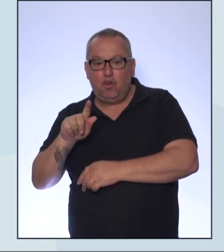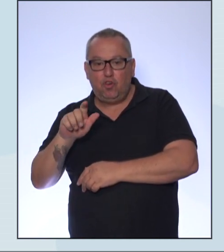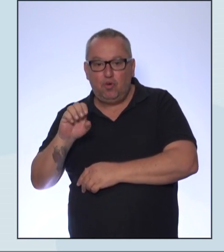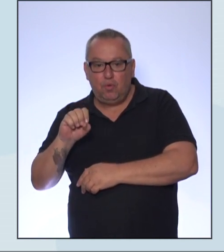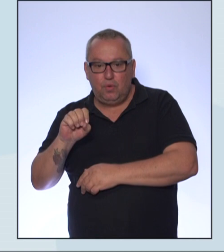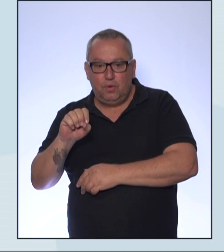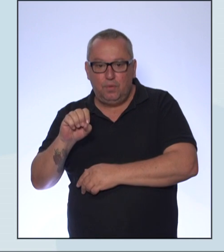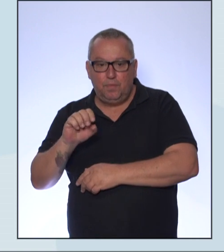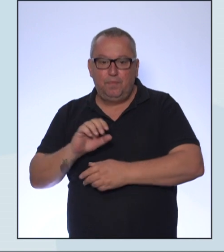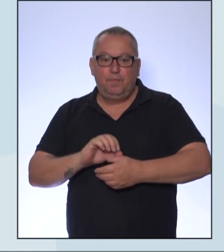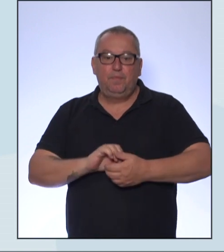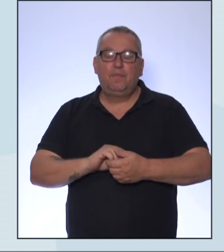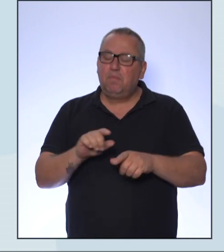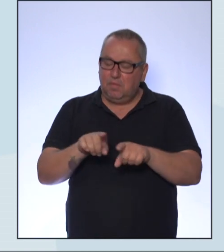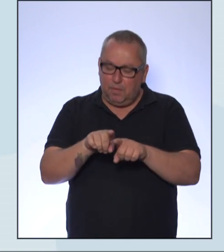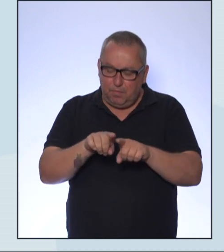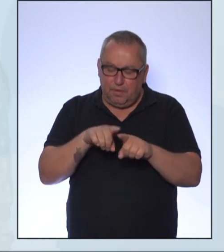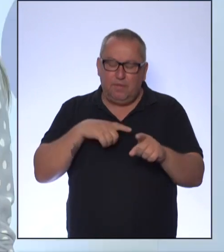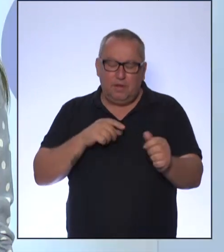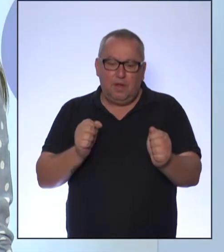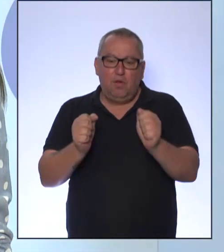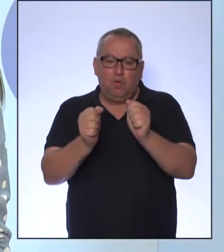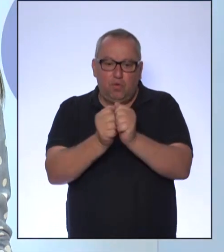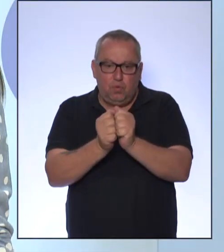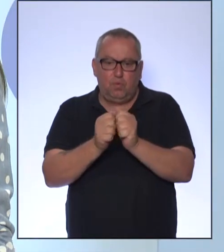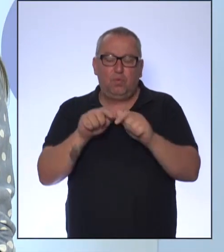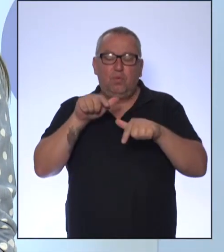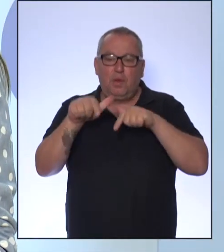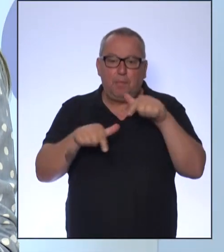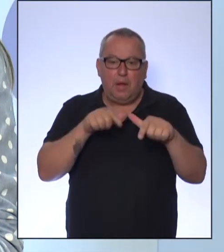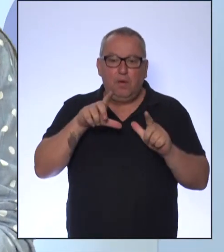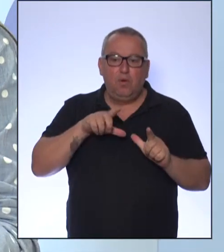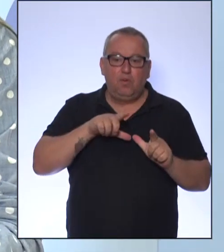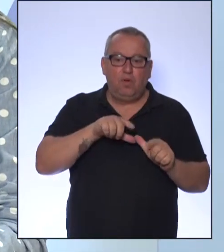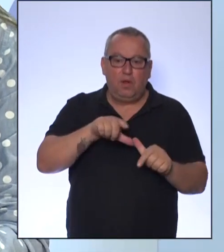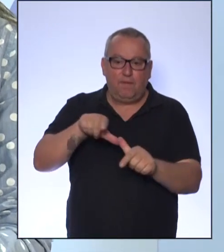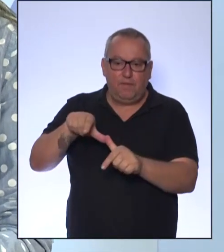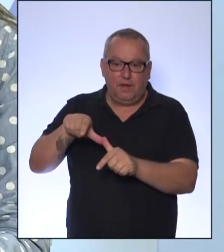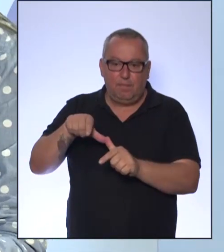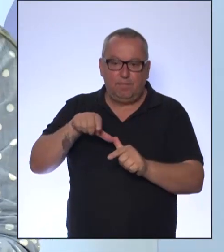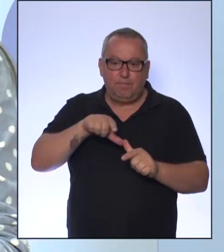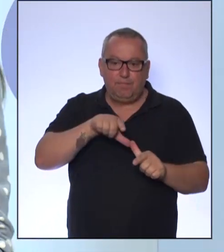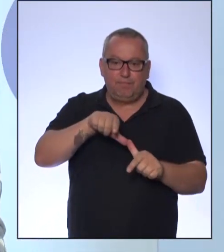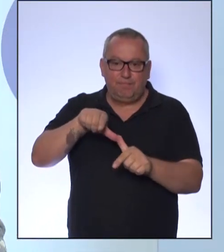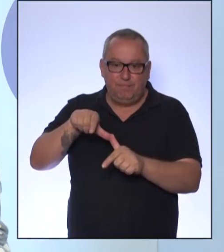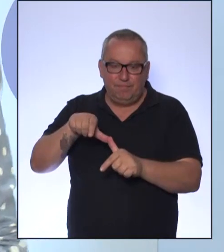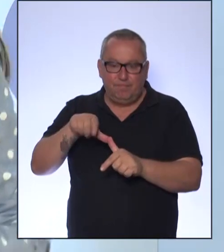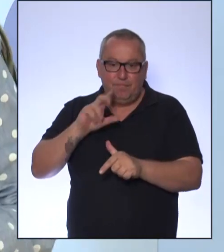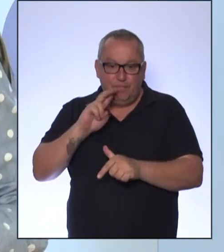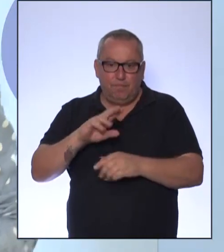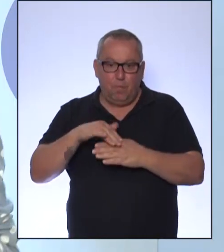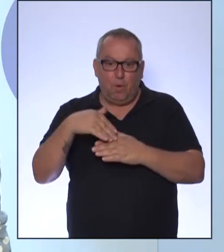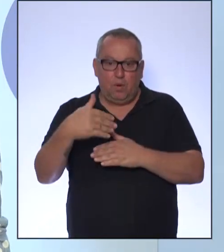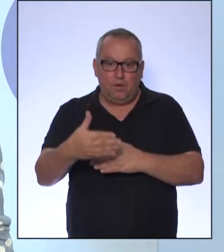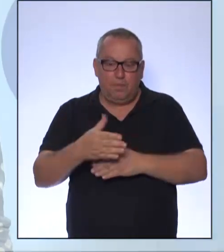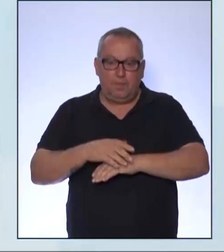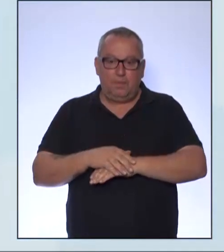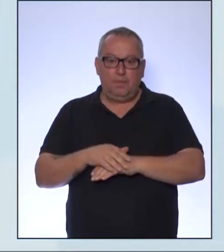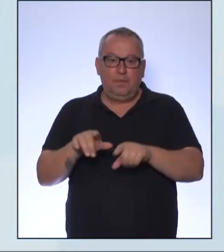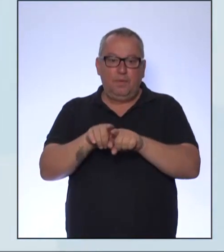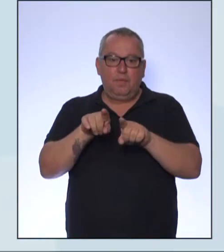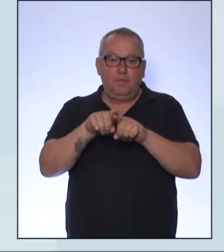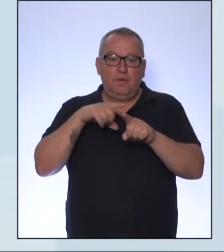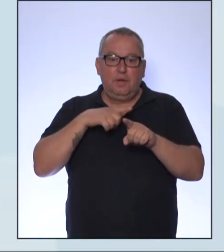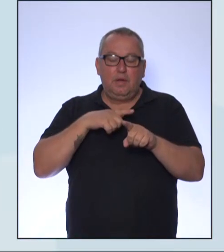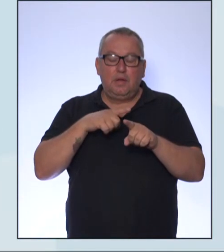professor Sérgio Luiz, que também acompanha as atividades de Geografia. Então, vamos para o próximo slide. Aí ele tem